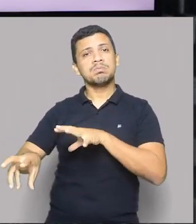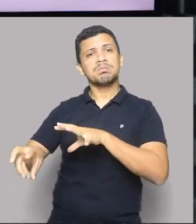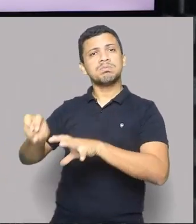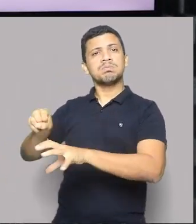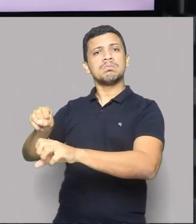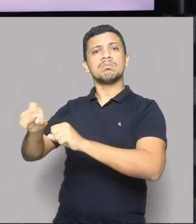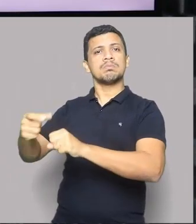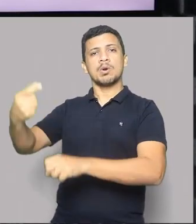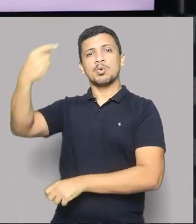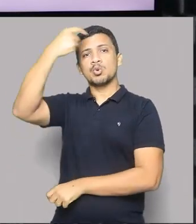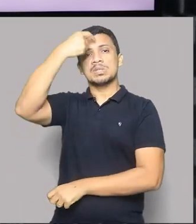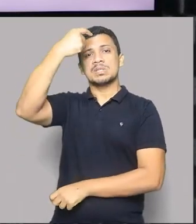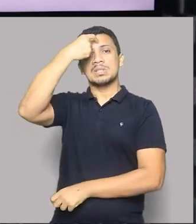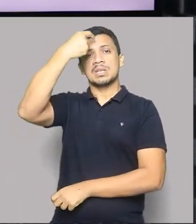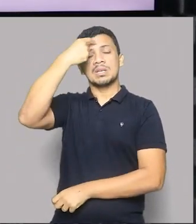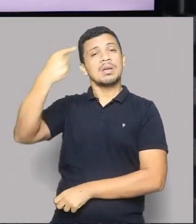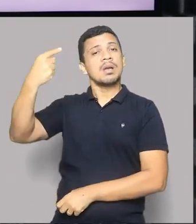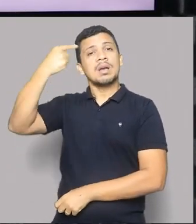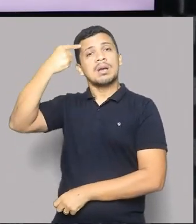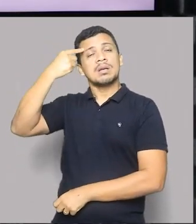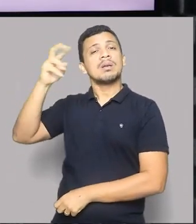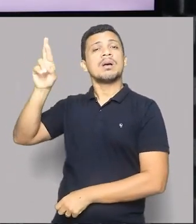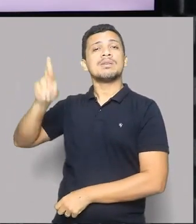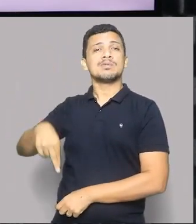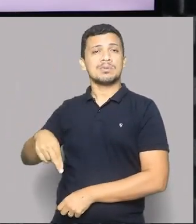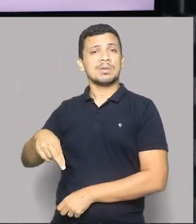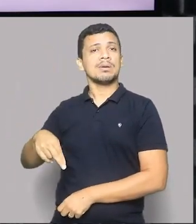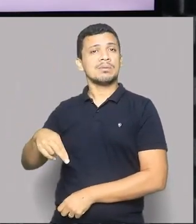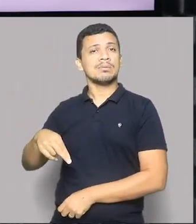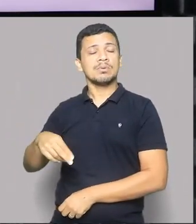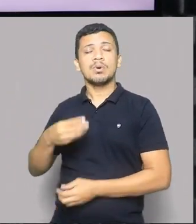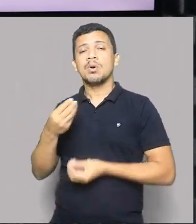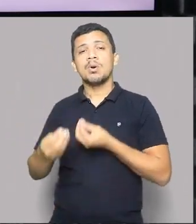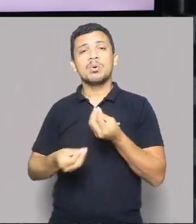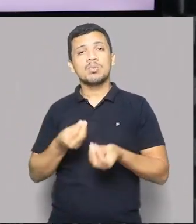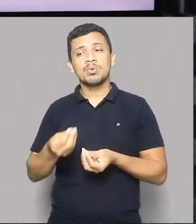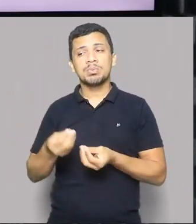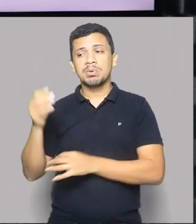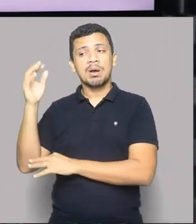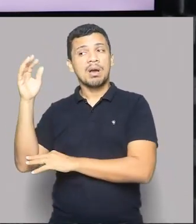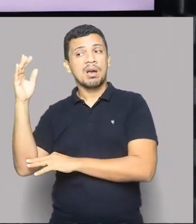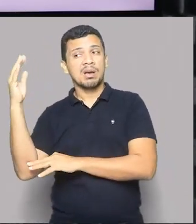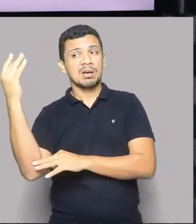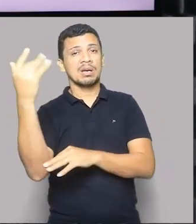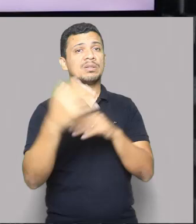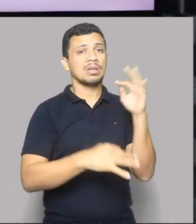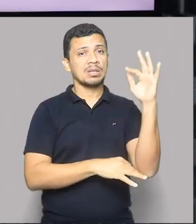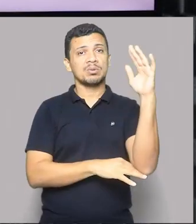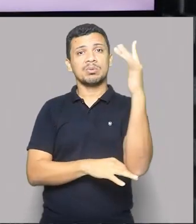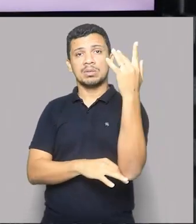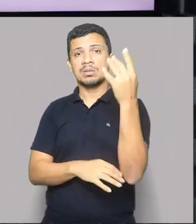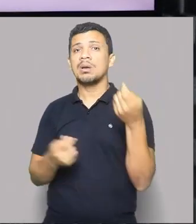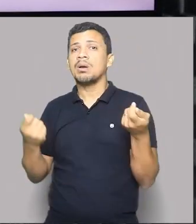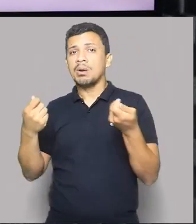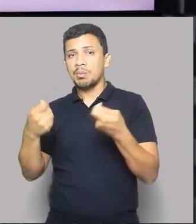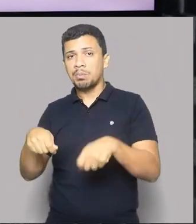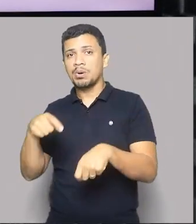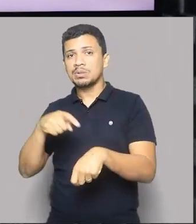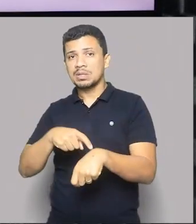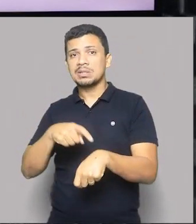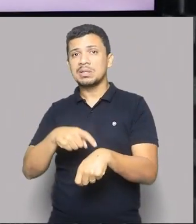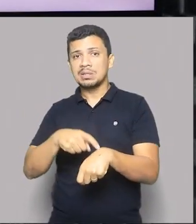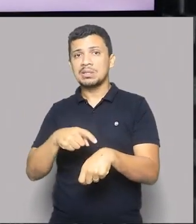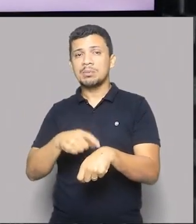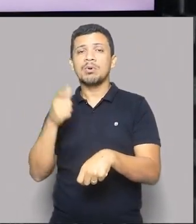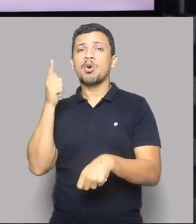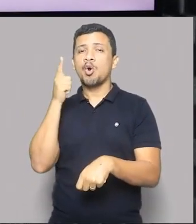racional, né, de uma forma que a natureza possa ter tempo suficiente de se